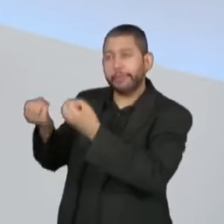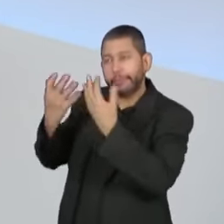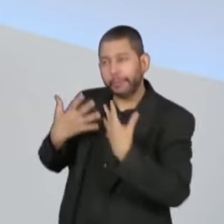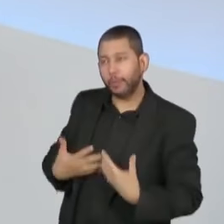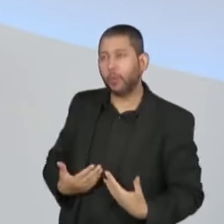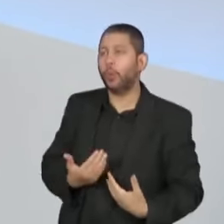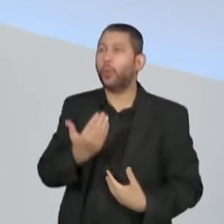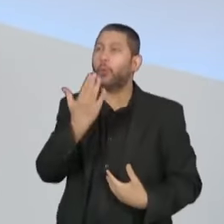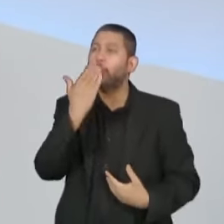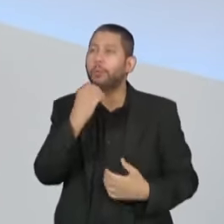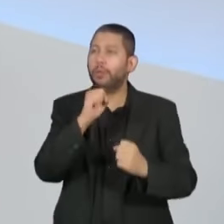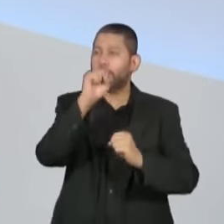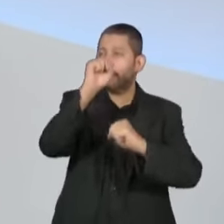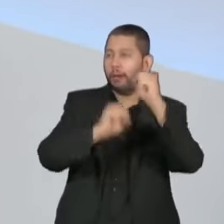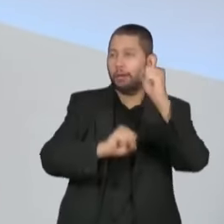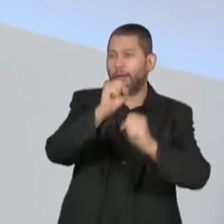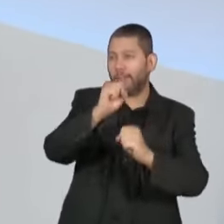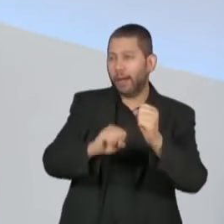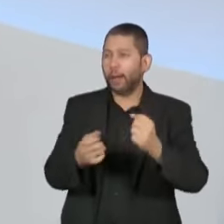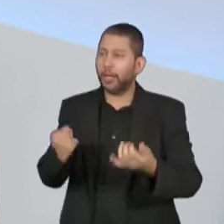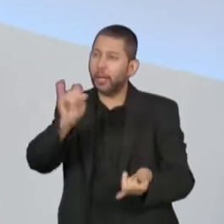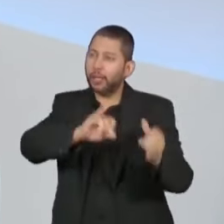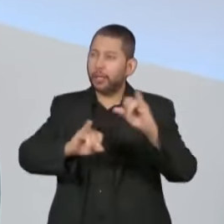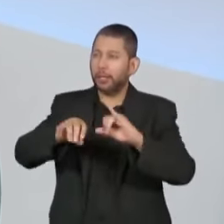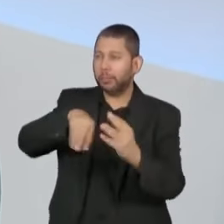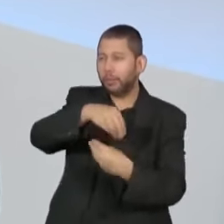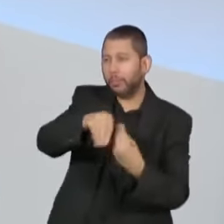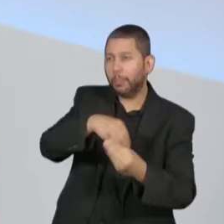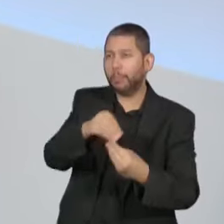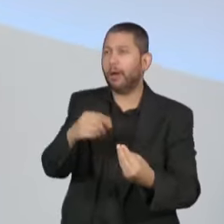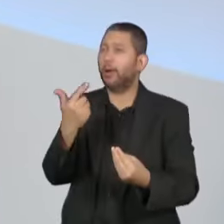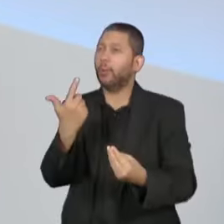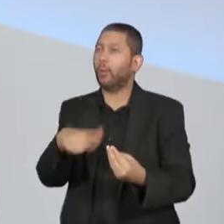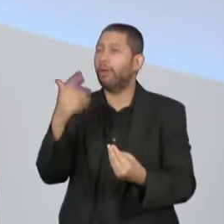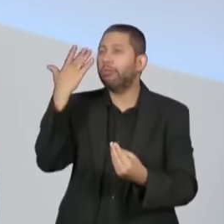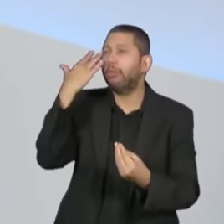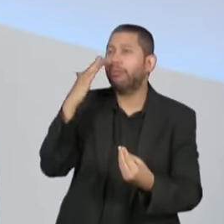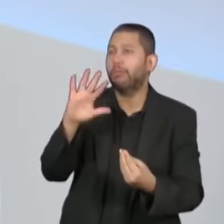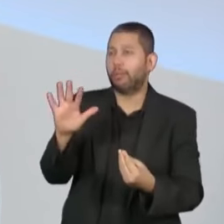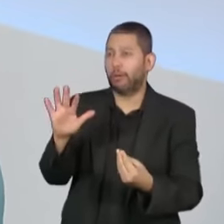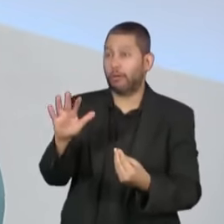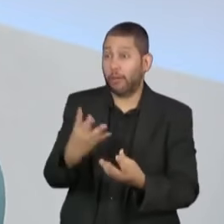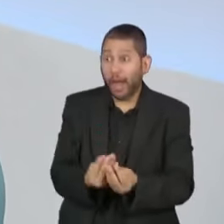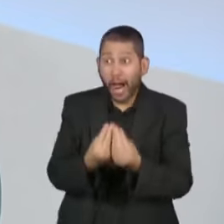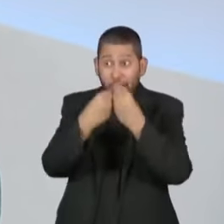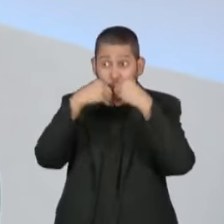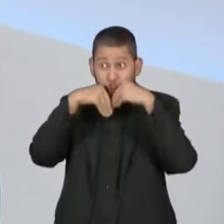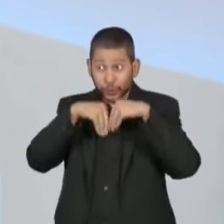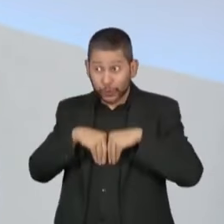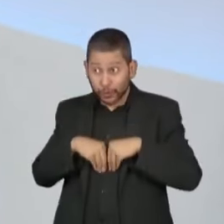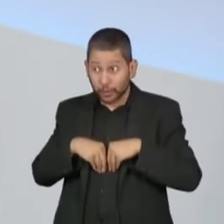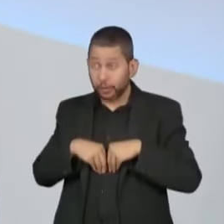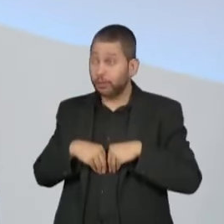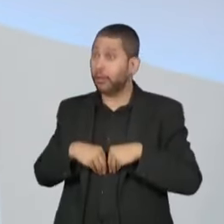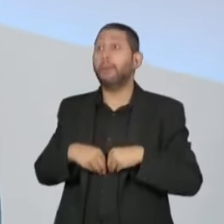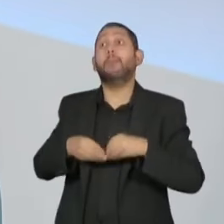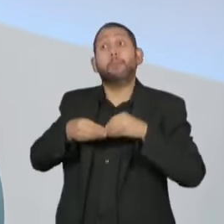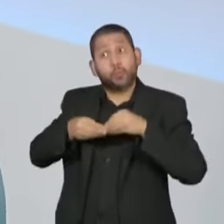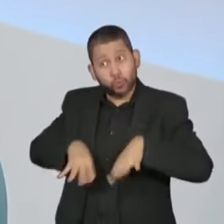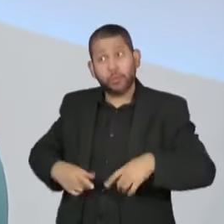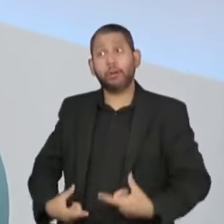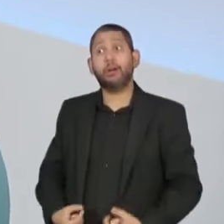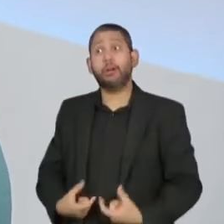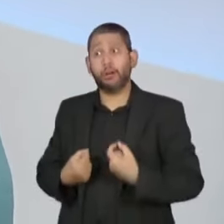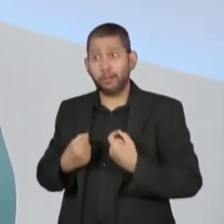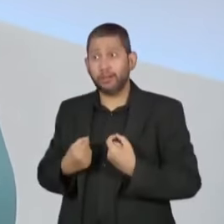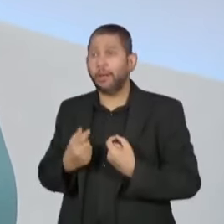ultraprocessados e a alimentação pouco natural, ela já está para o câncer, como um dia o cigarro esteve para o câncer de